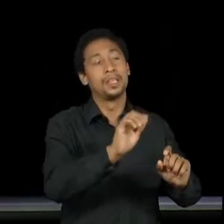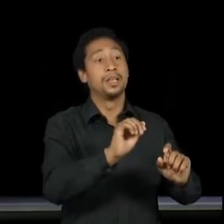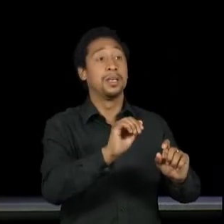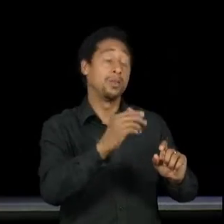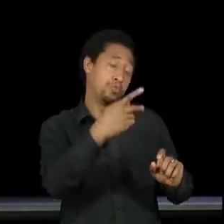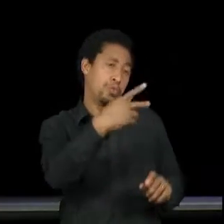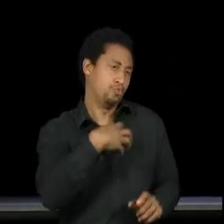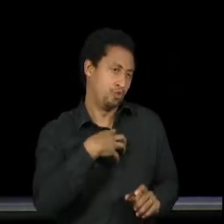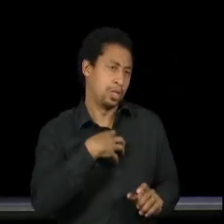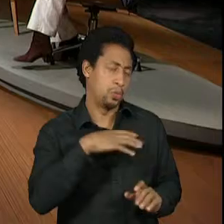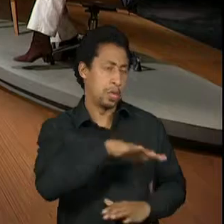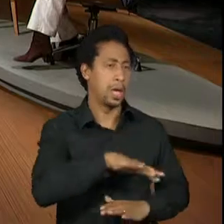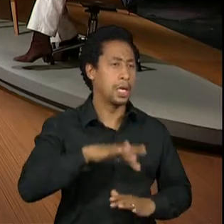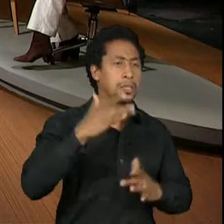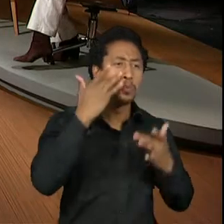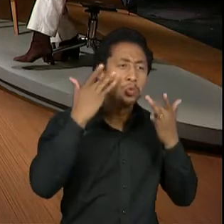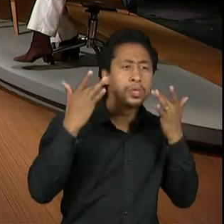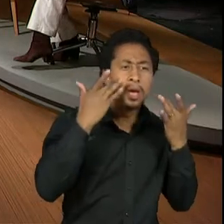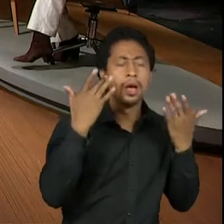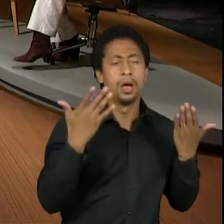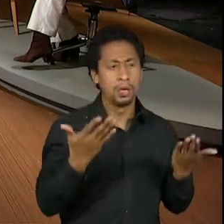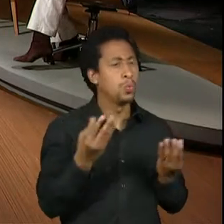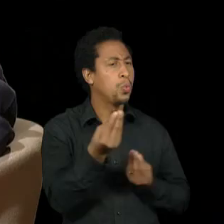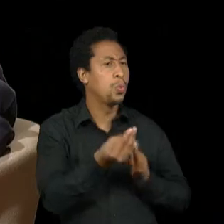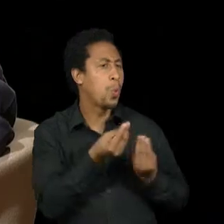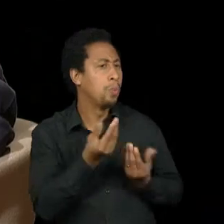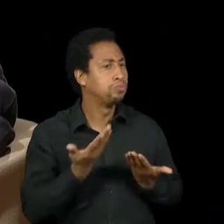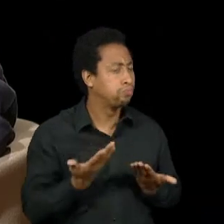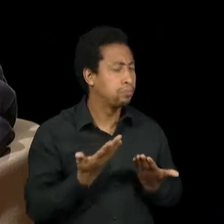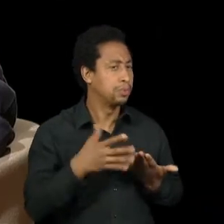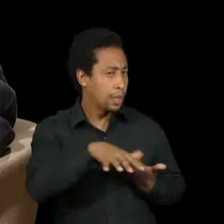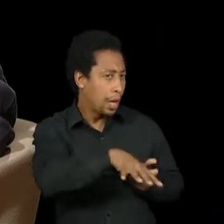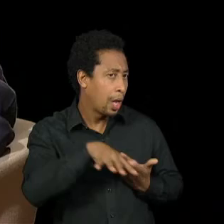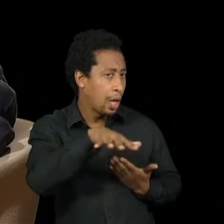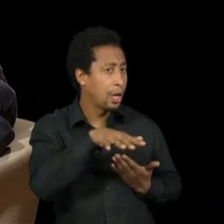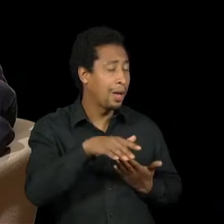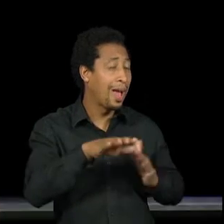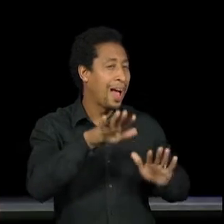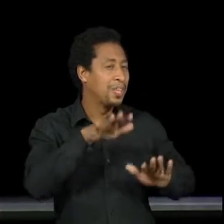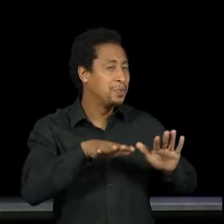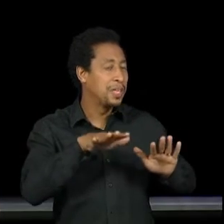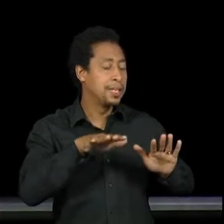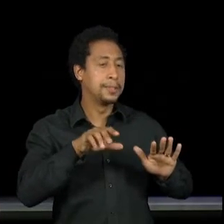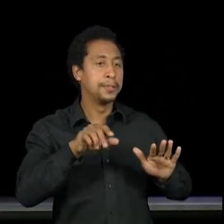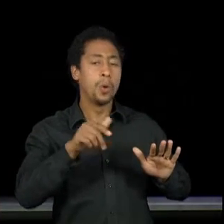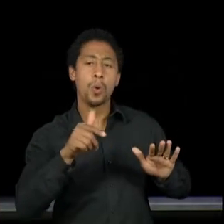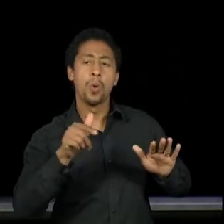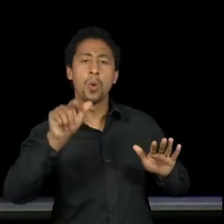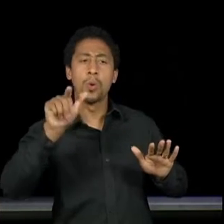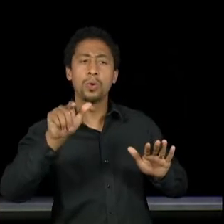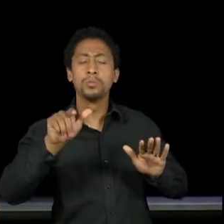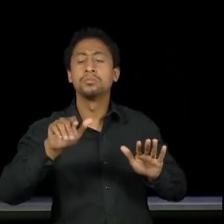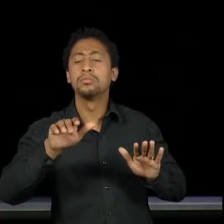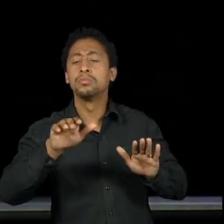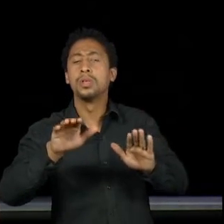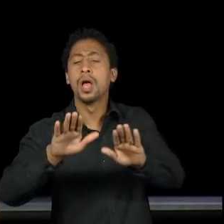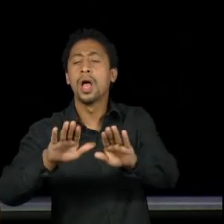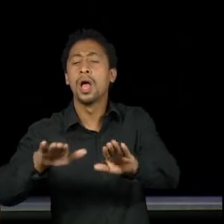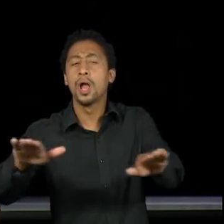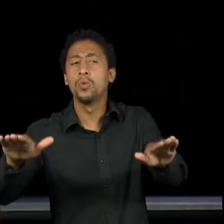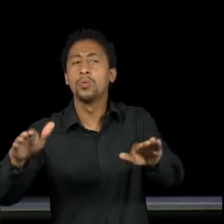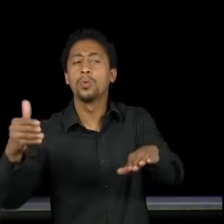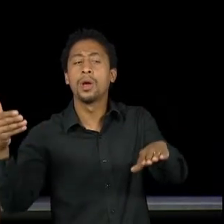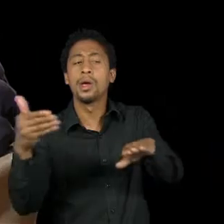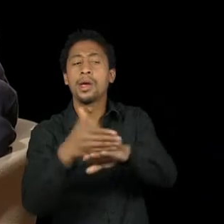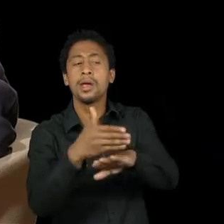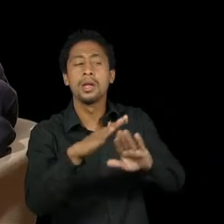uma visão do ofício teatral, do fazer teatral, do teatro em si, que muitas vezes não é a mesma visão que o aluno tem quando entra na escola de